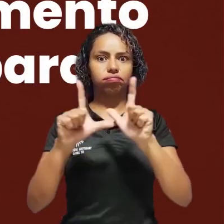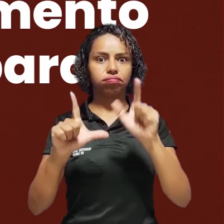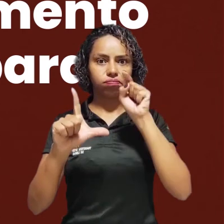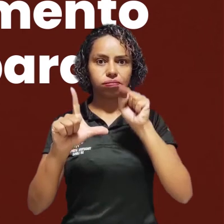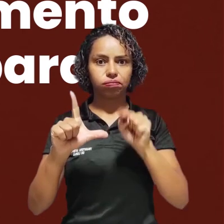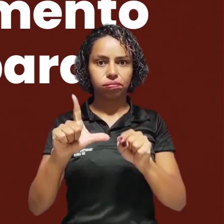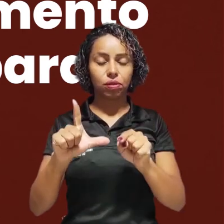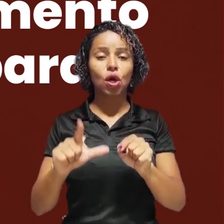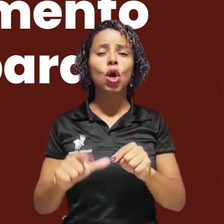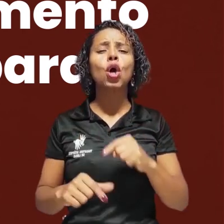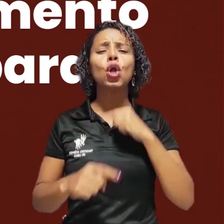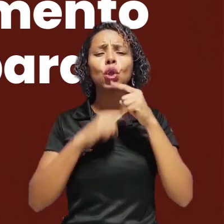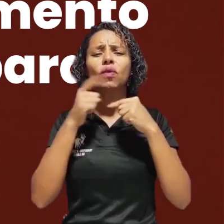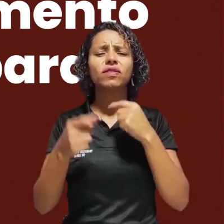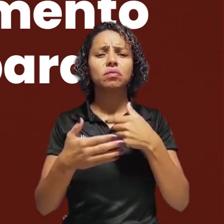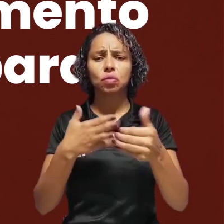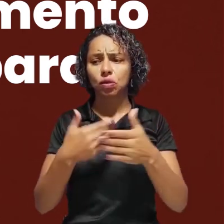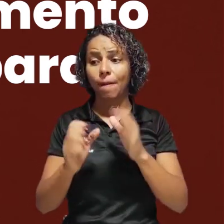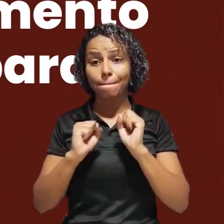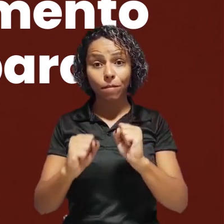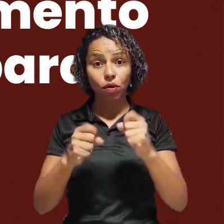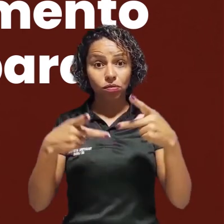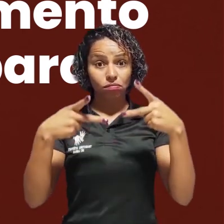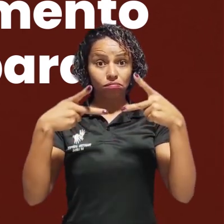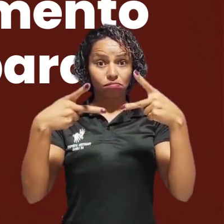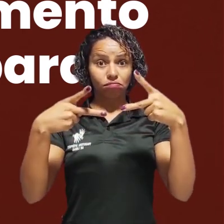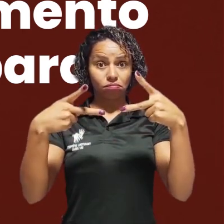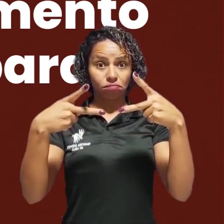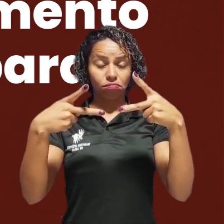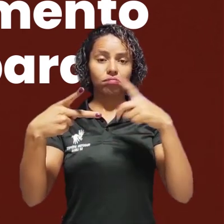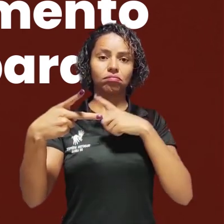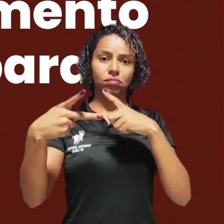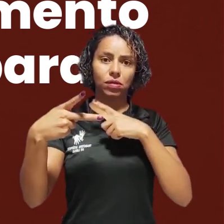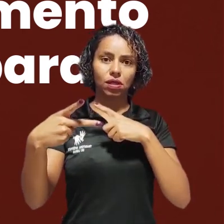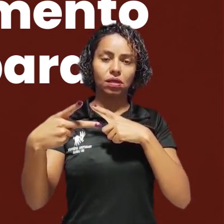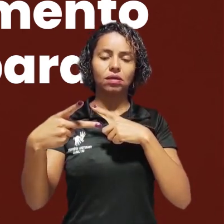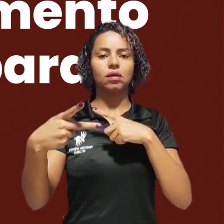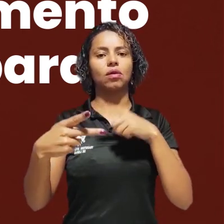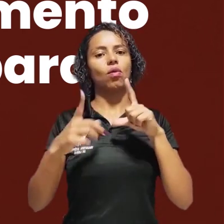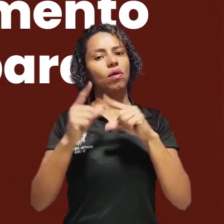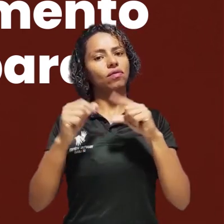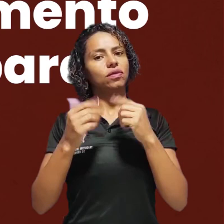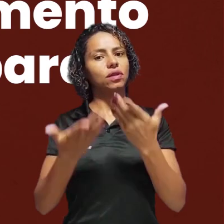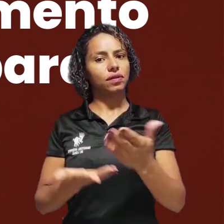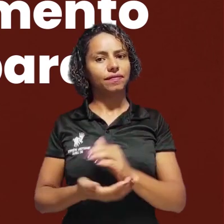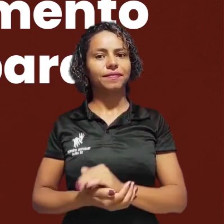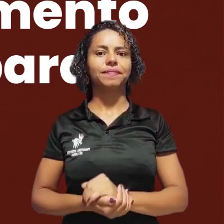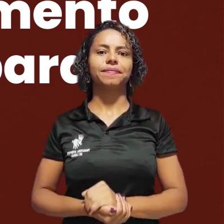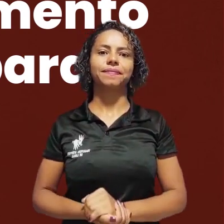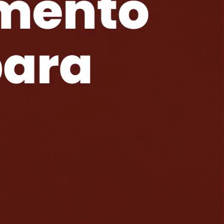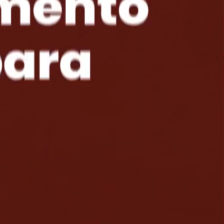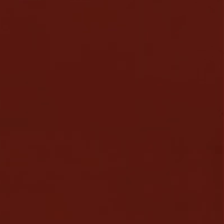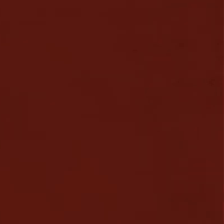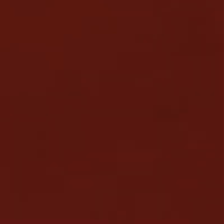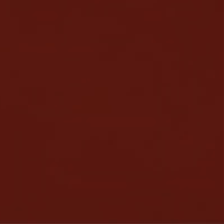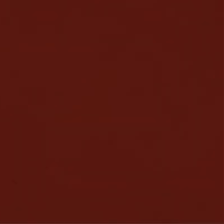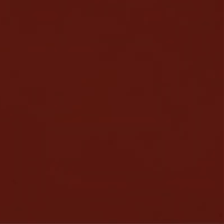ser encaminhadas para lgpd.ufjf.edu.br